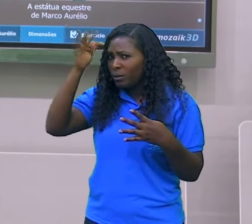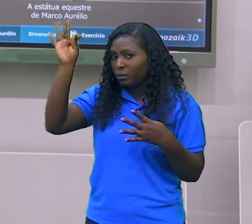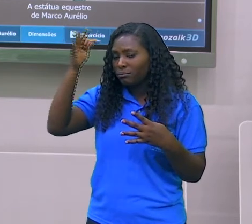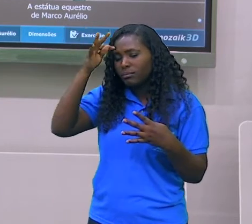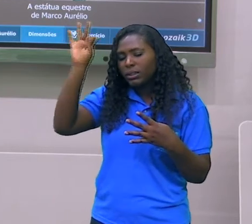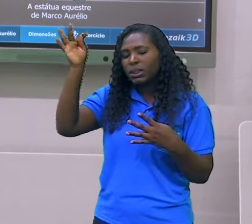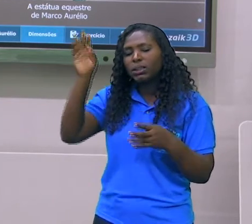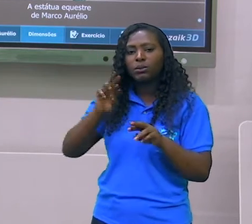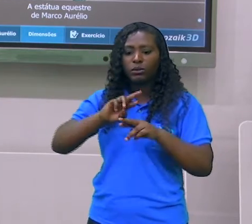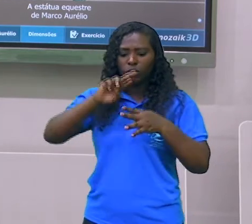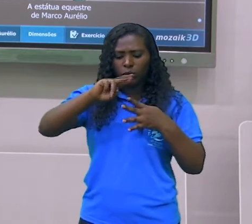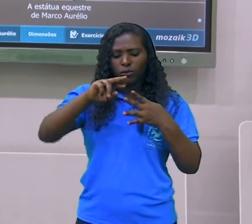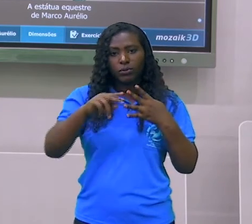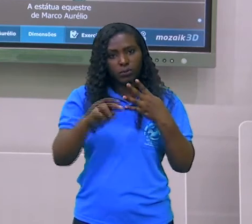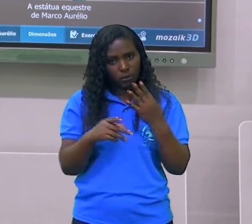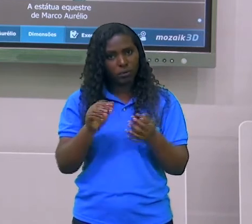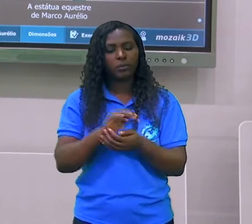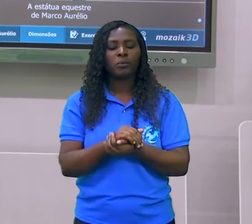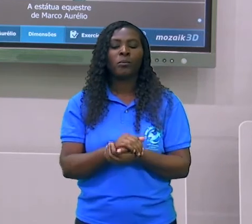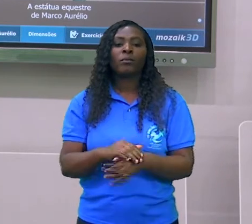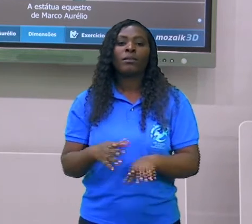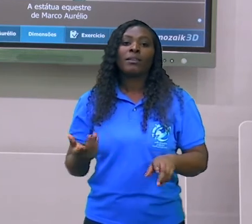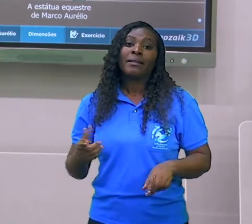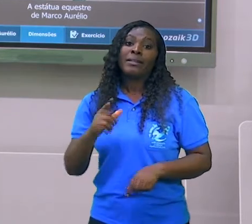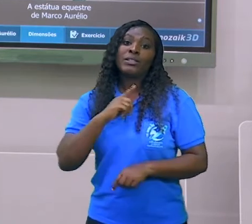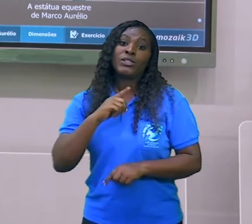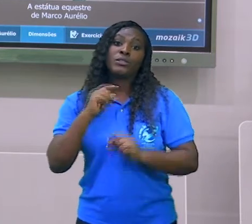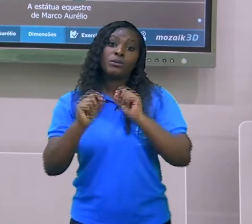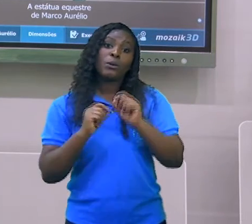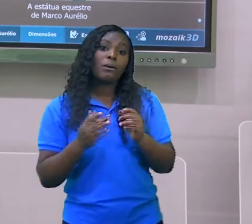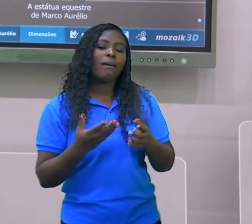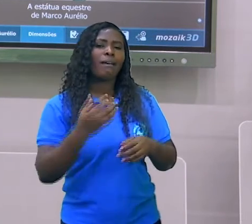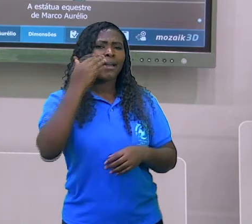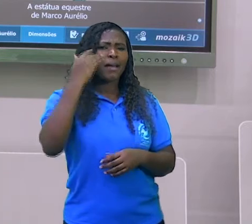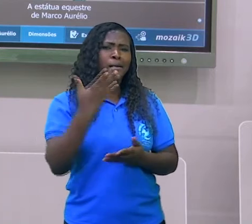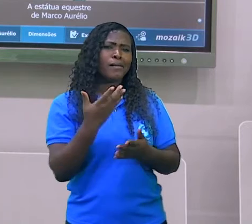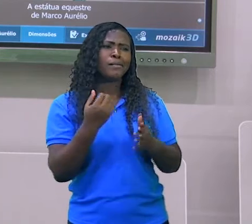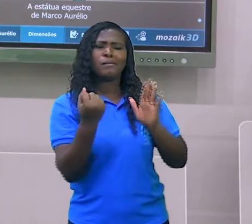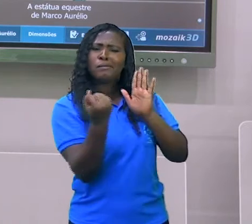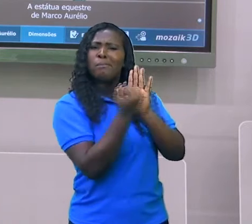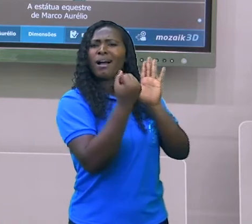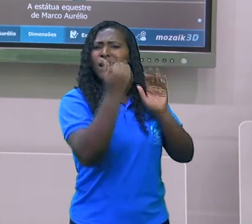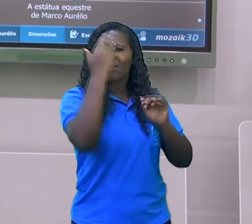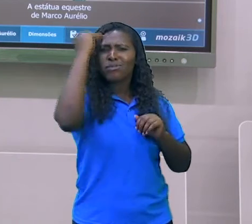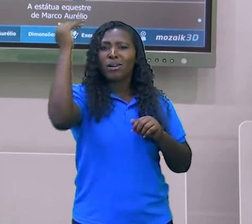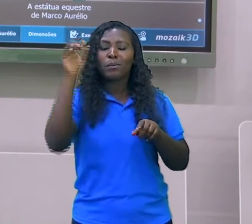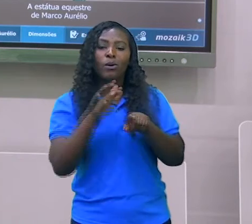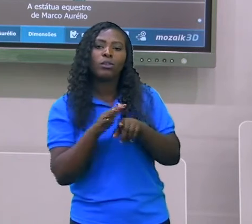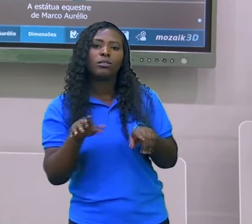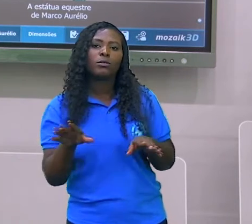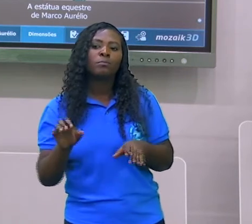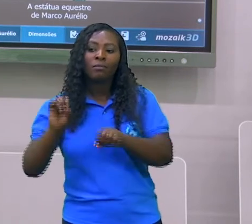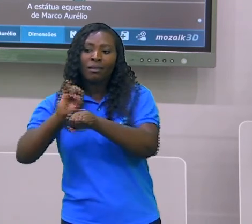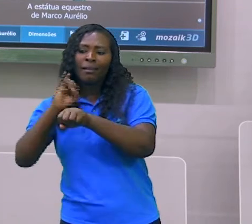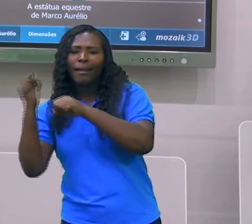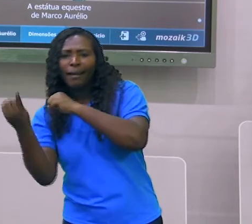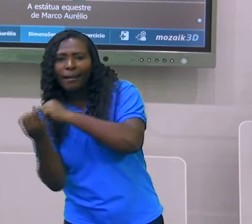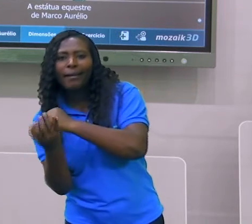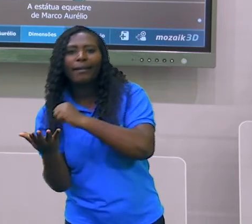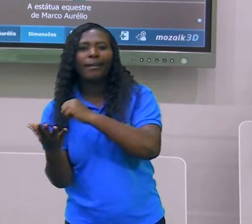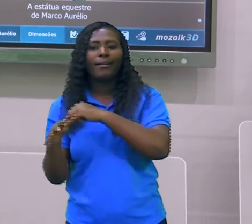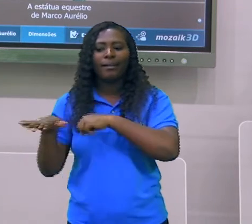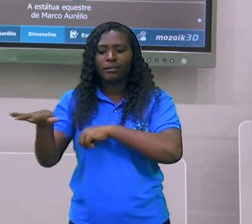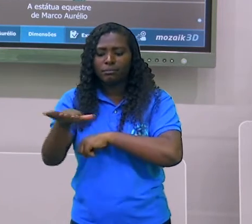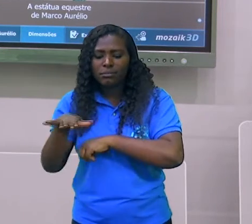Egito, com a biblioteca, Pérgamo, fica na Ásia Menor, a ilha de Rhodes, no mar